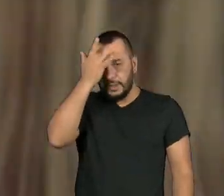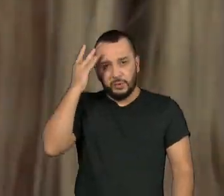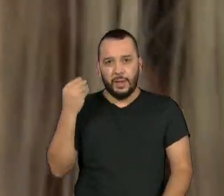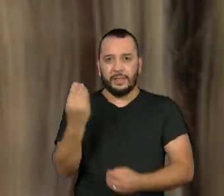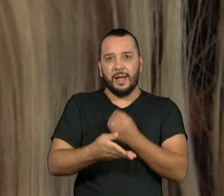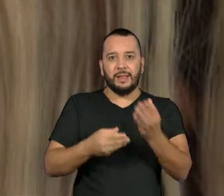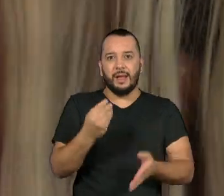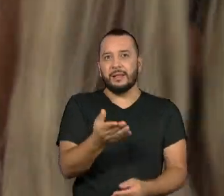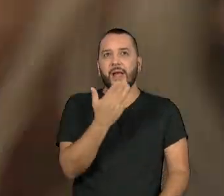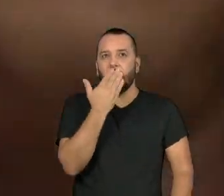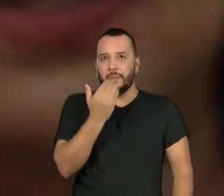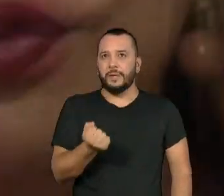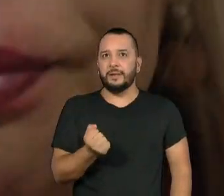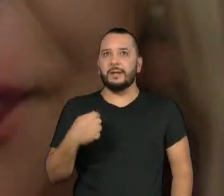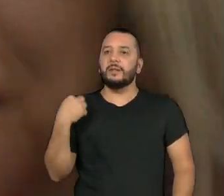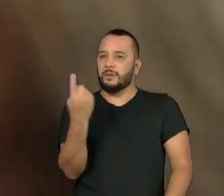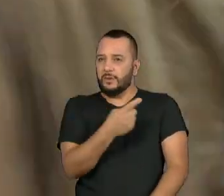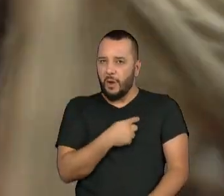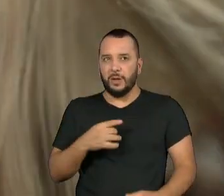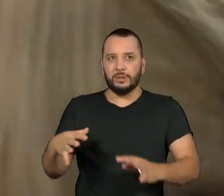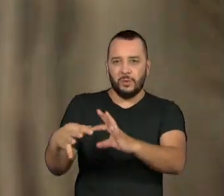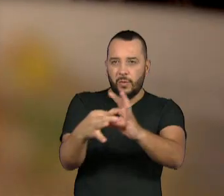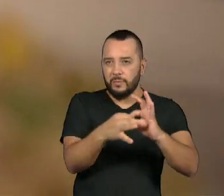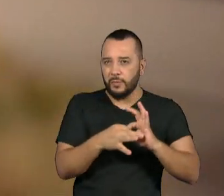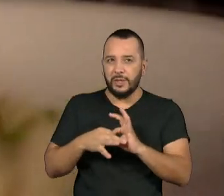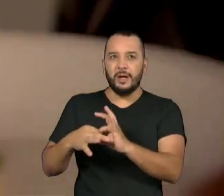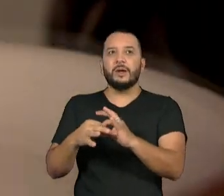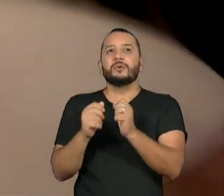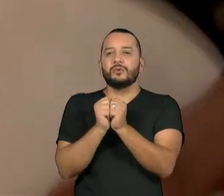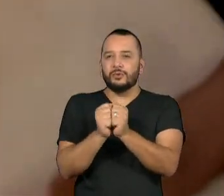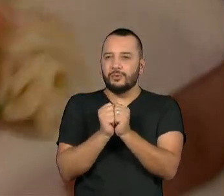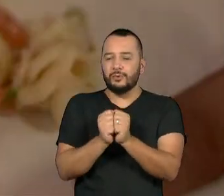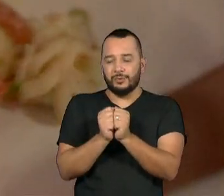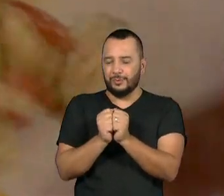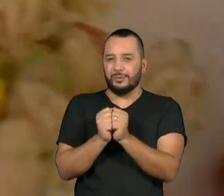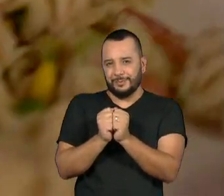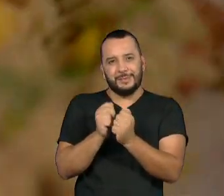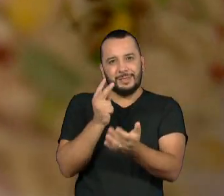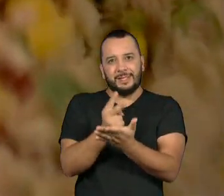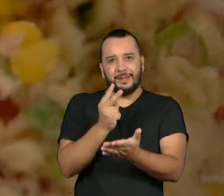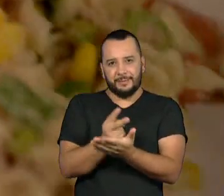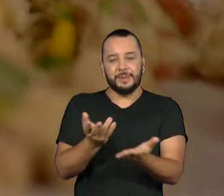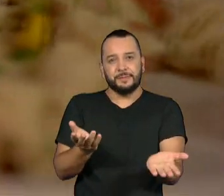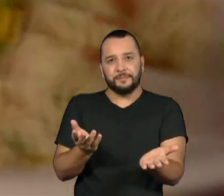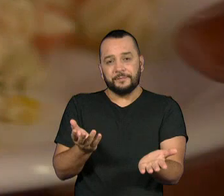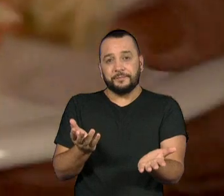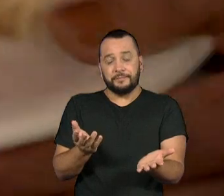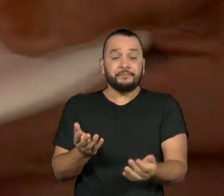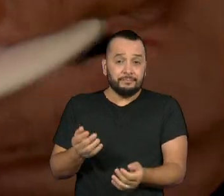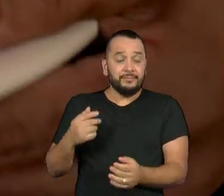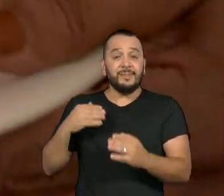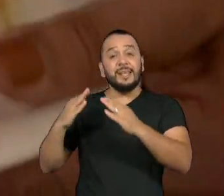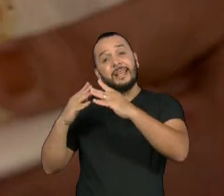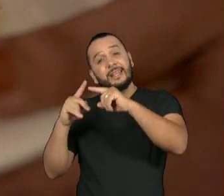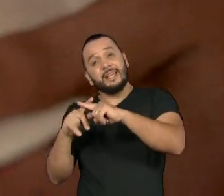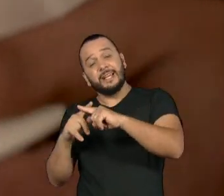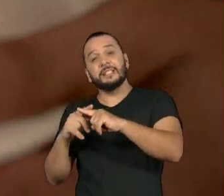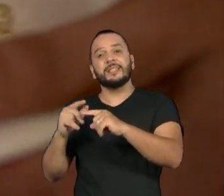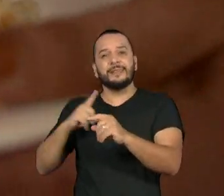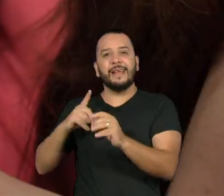comunhão é feita com o pão e com o vinho, sim. Nós usamos esse outro elemento,